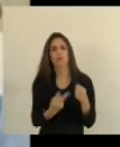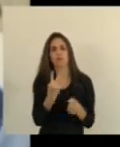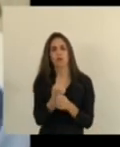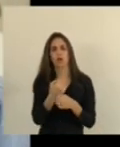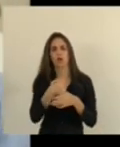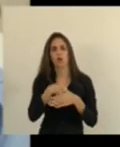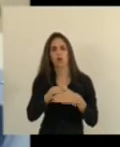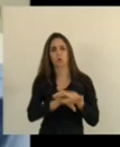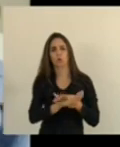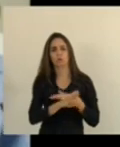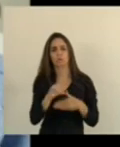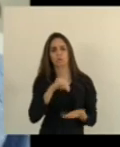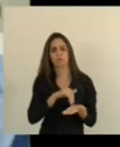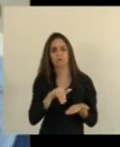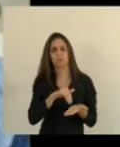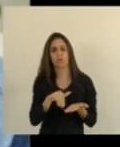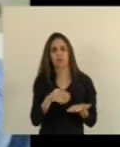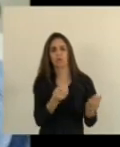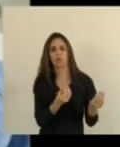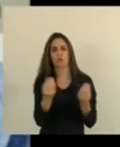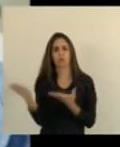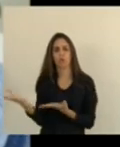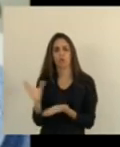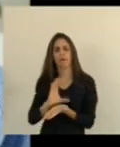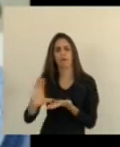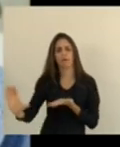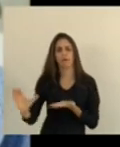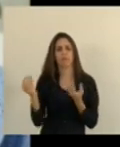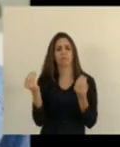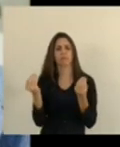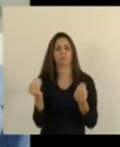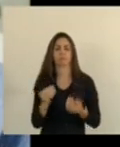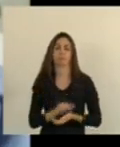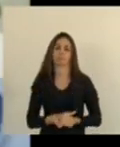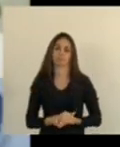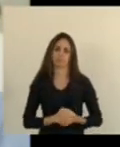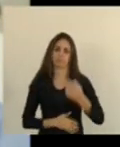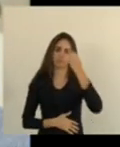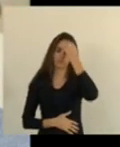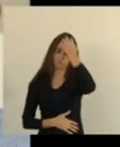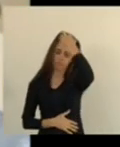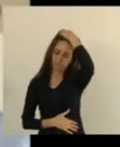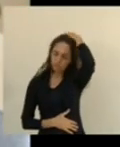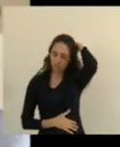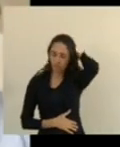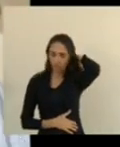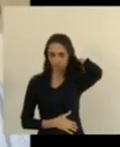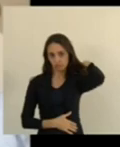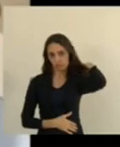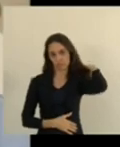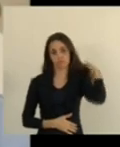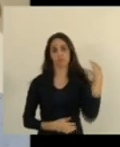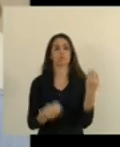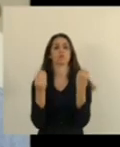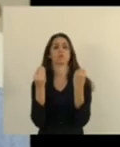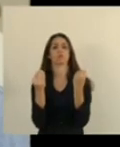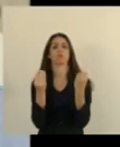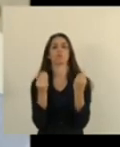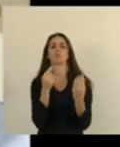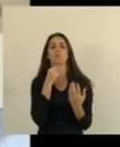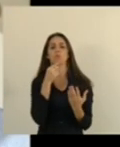aí na secretaria e os senhores não liberam esses recursos gente não é possível mais